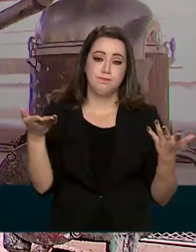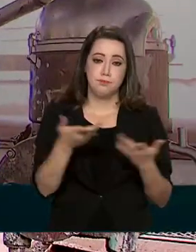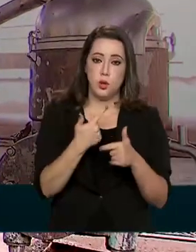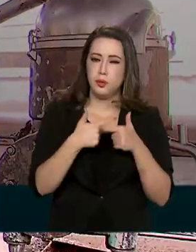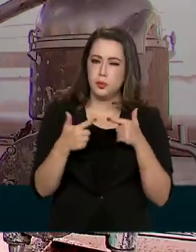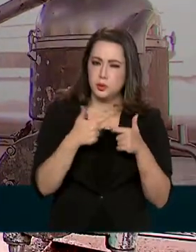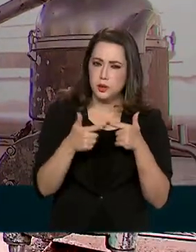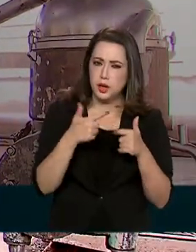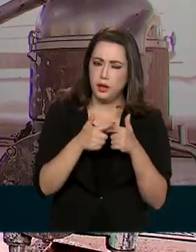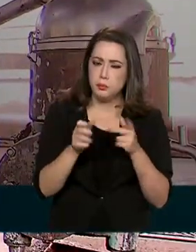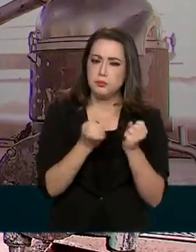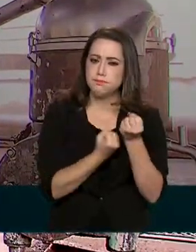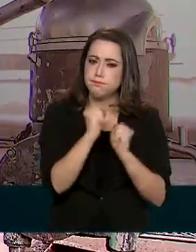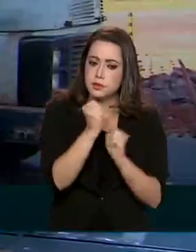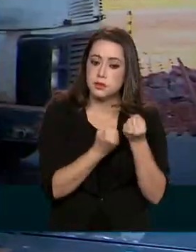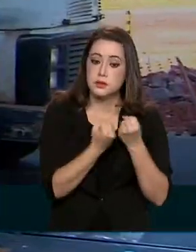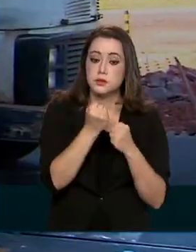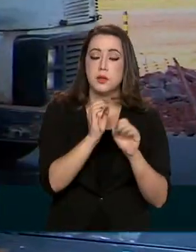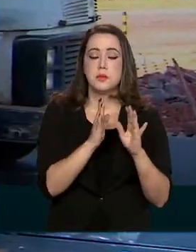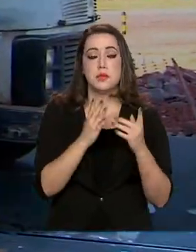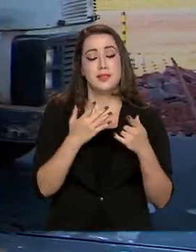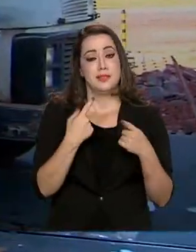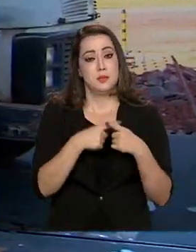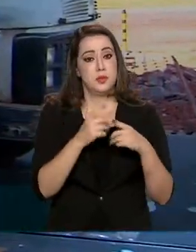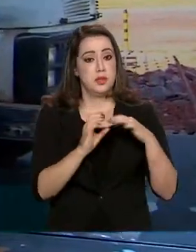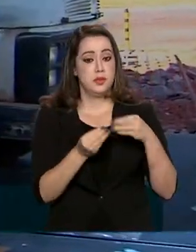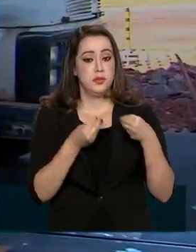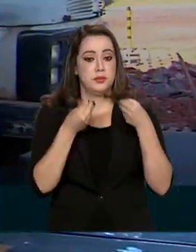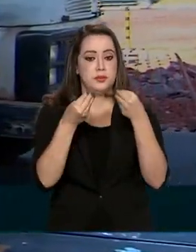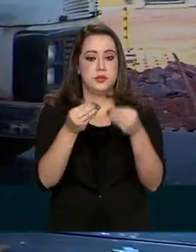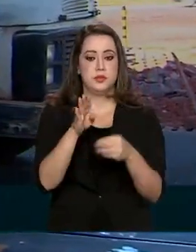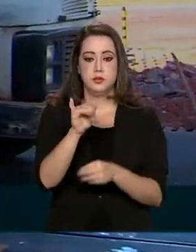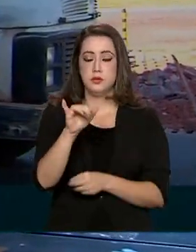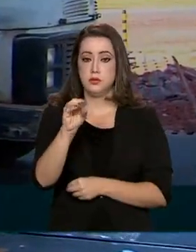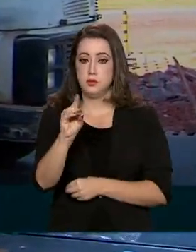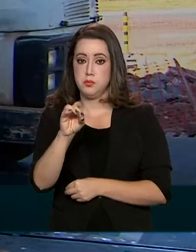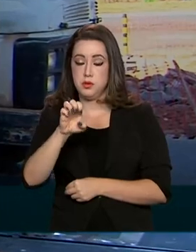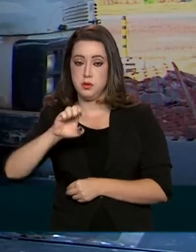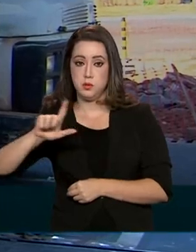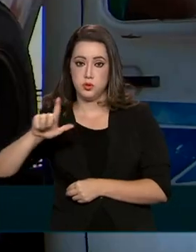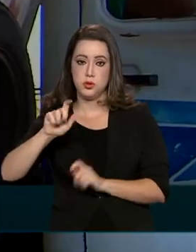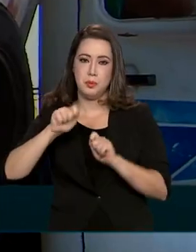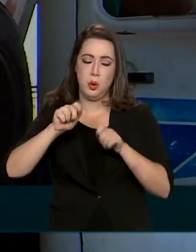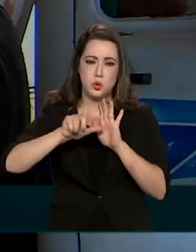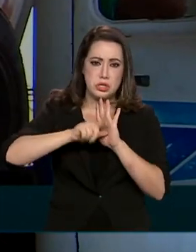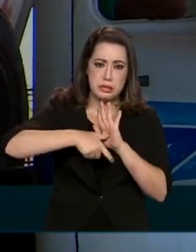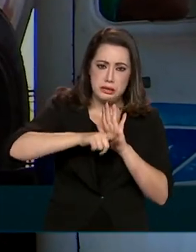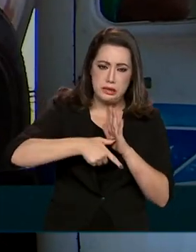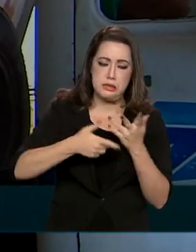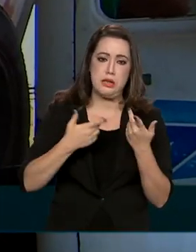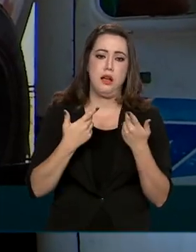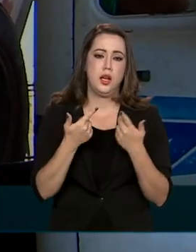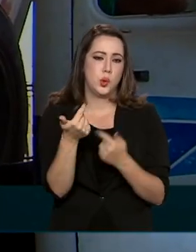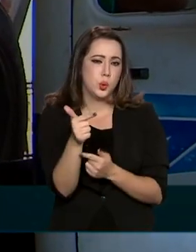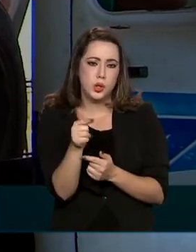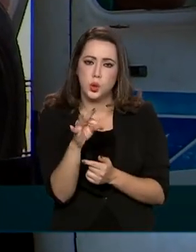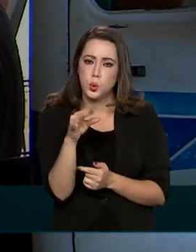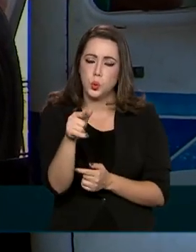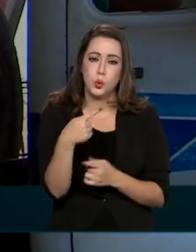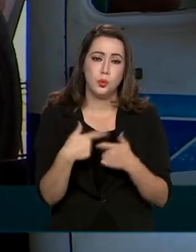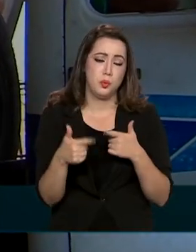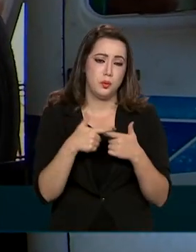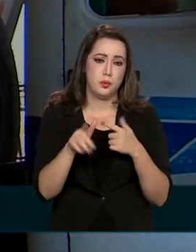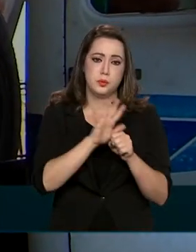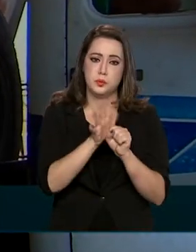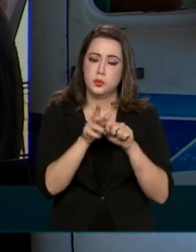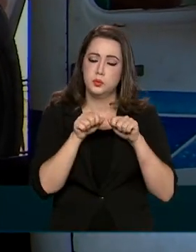para garantir o abastecimento nacional, já que as entregas de biodiesel previstas podem não ser suficientes devido à pandemia